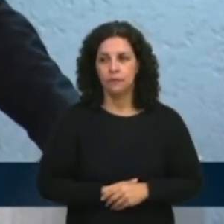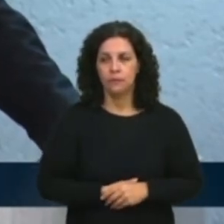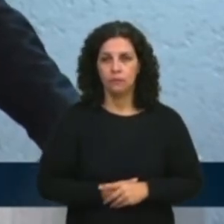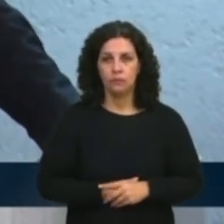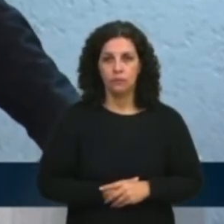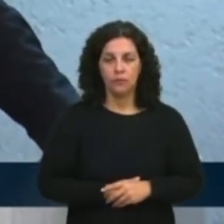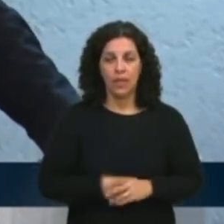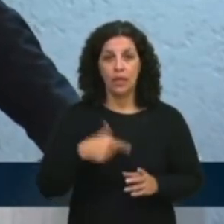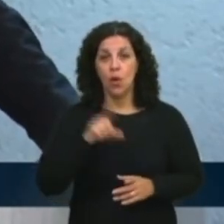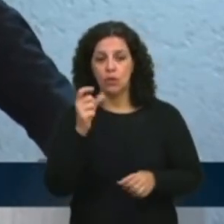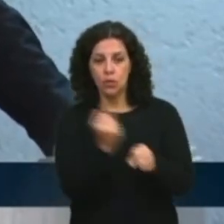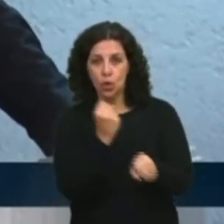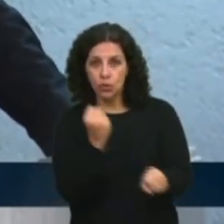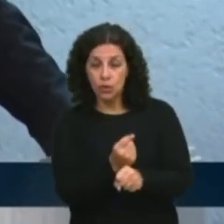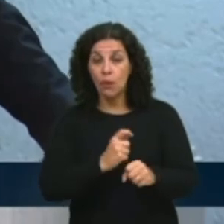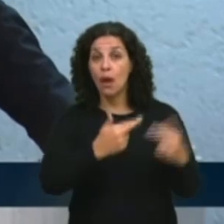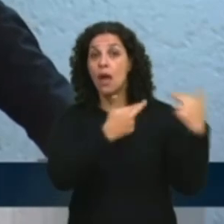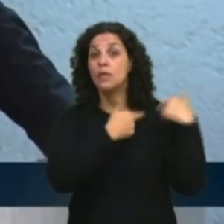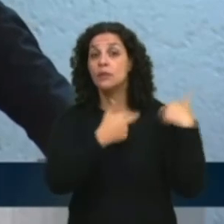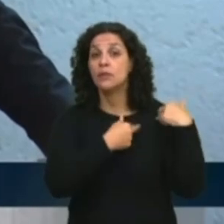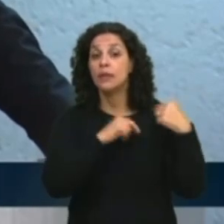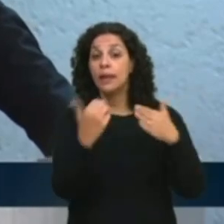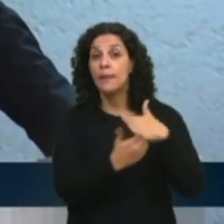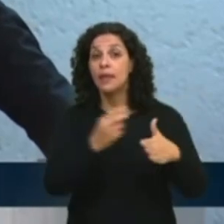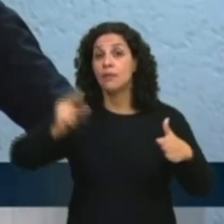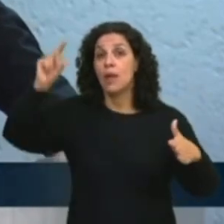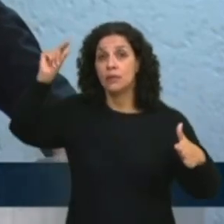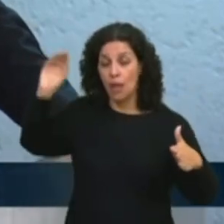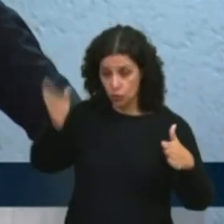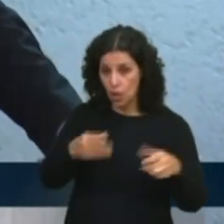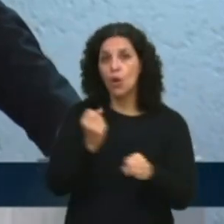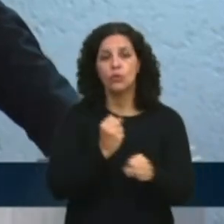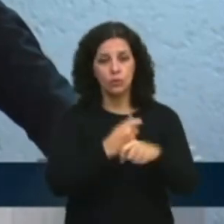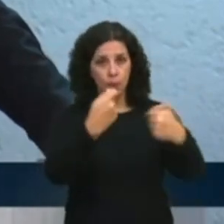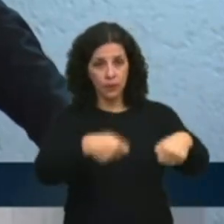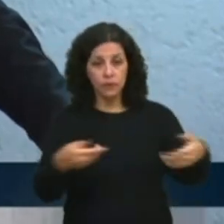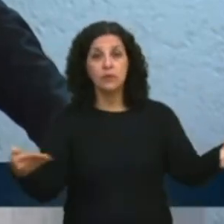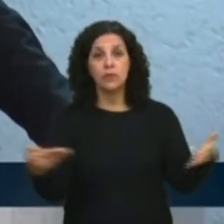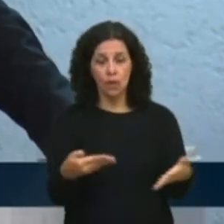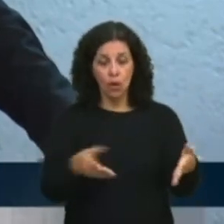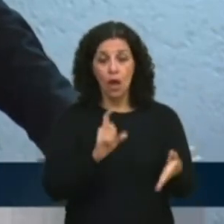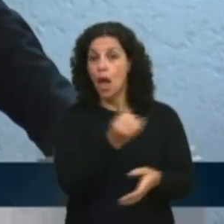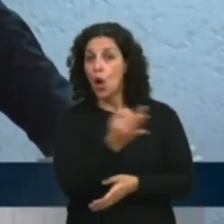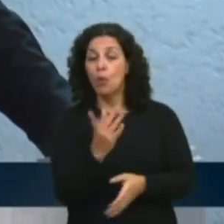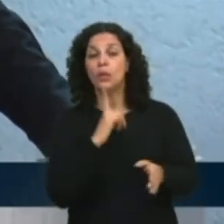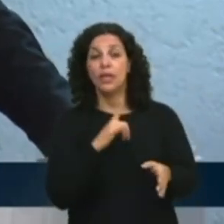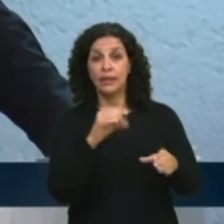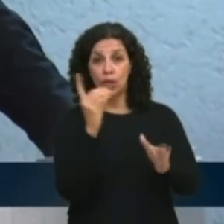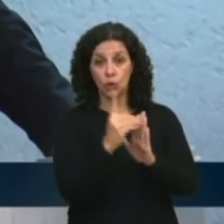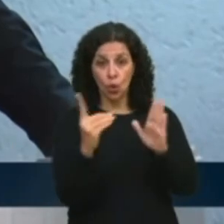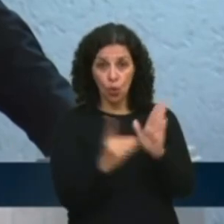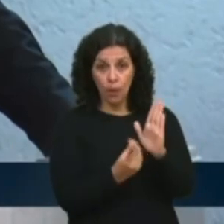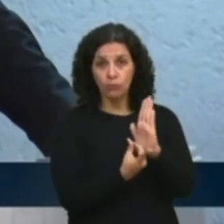várias obras que eram obrigação das antigas concessionárias e que estavam cotadas no